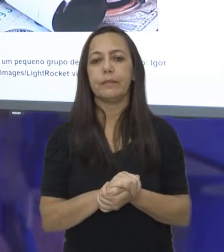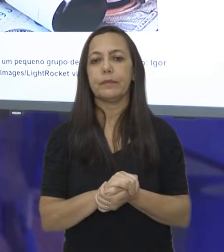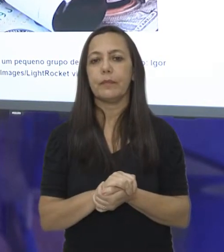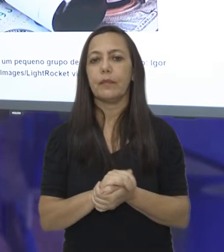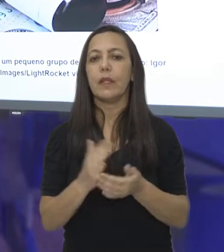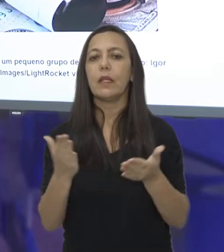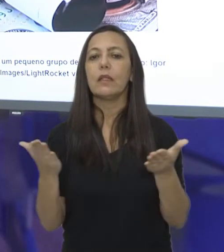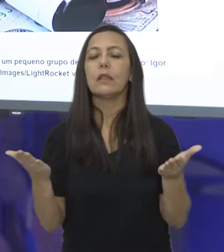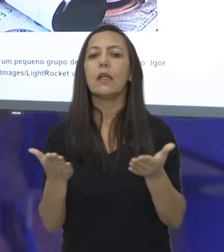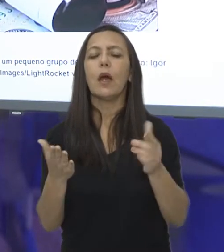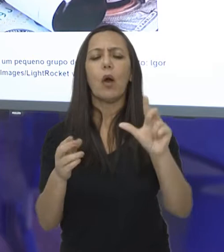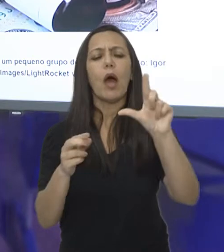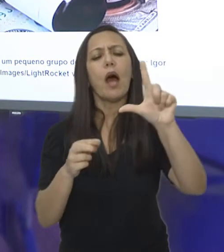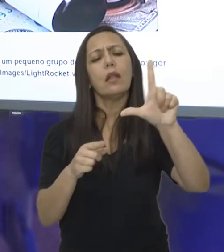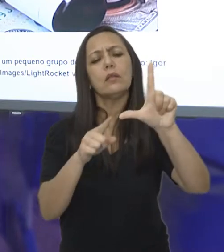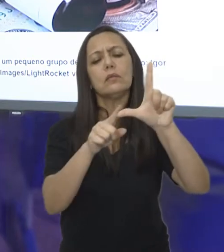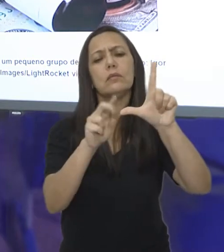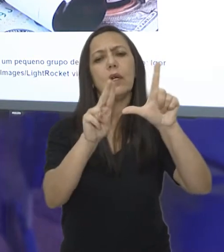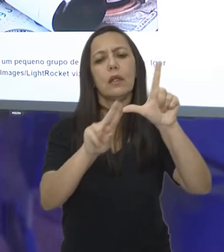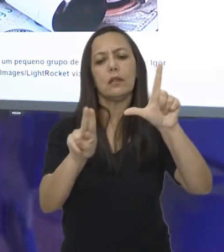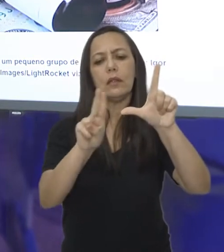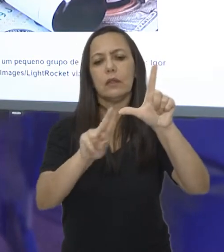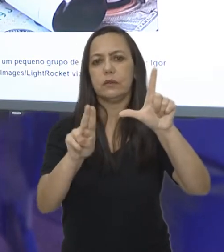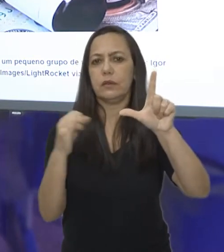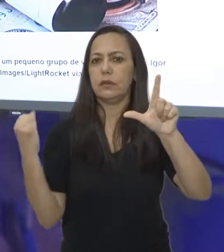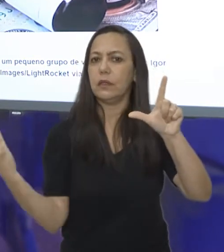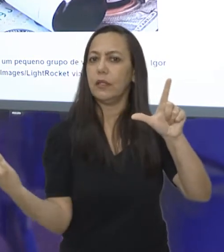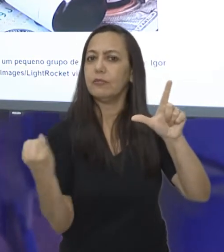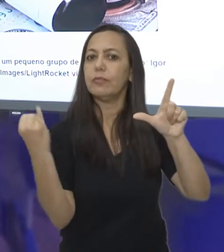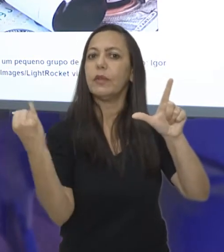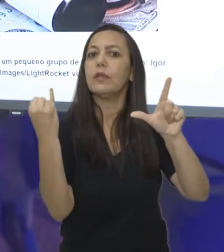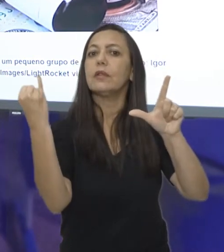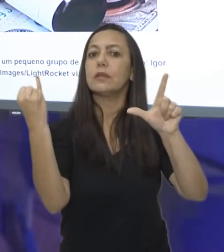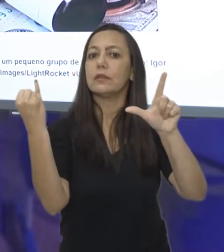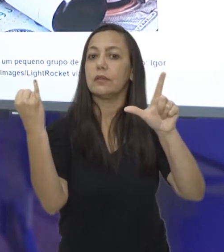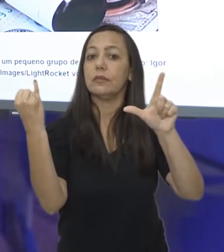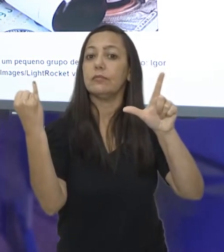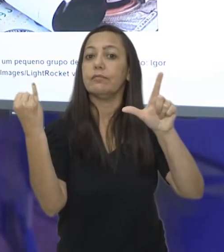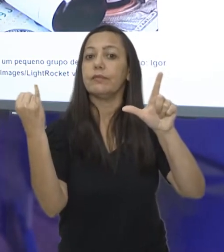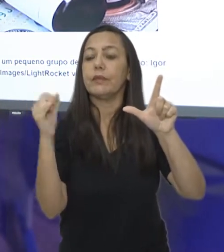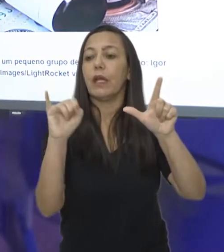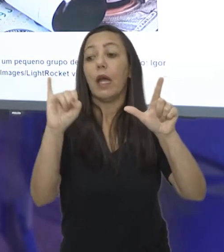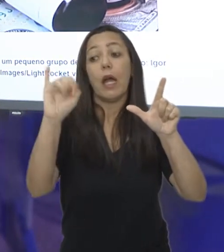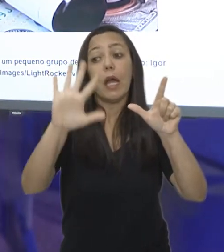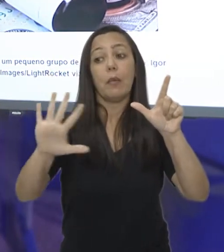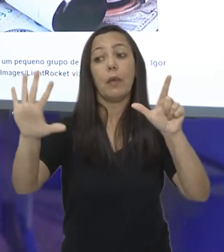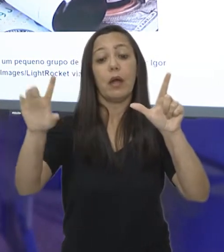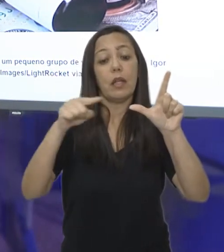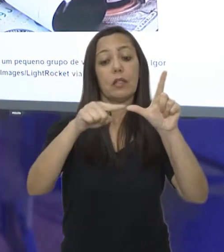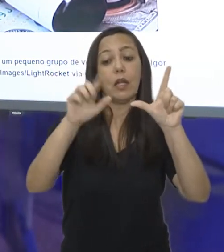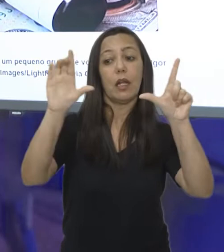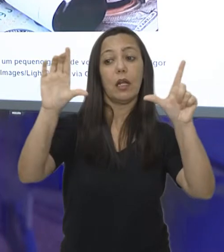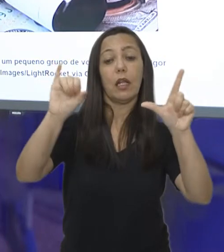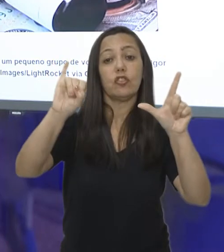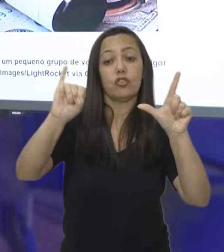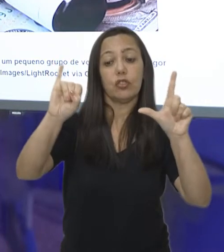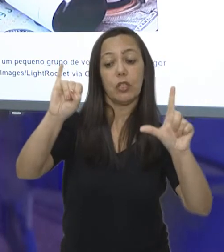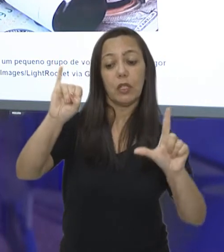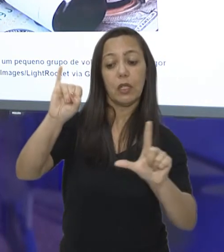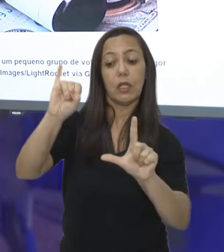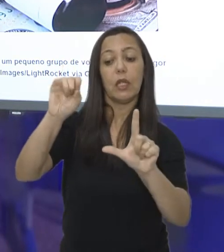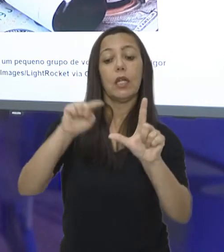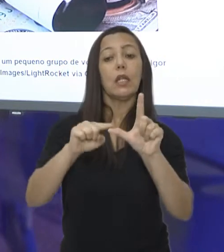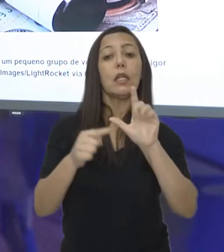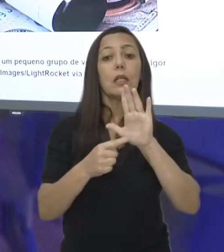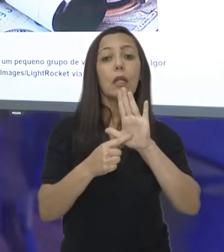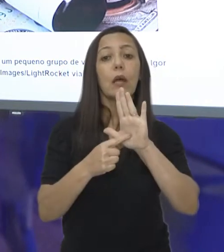E a legenda, a legenda também é importantíssima, porque de acordo com a foto, a legenda tem que fazer alusão